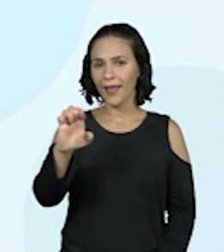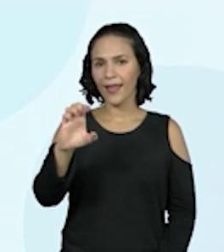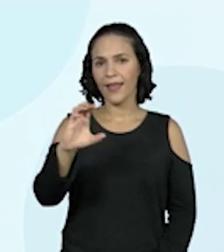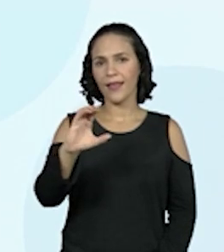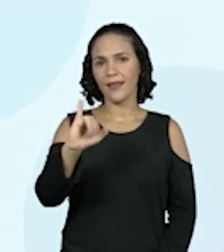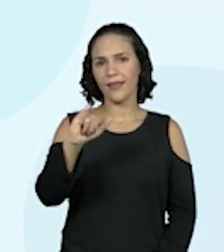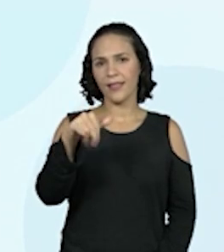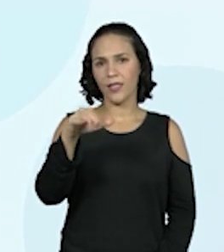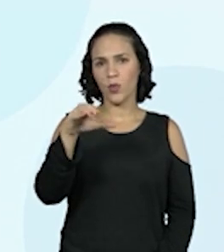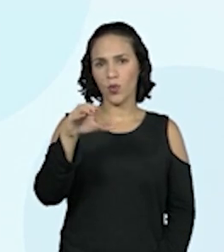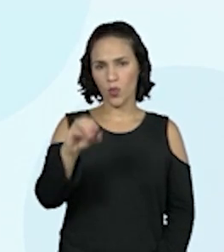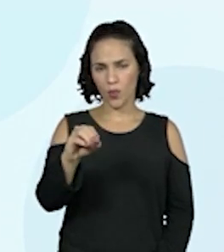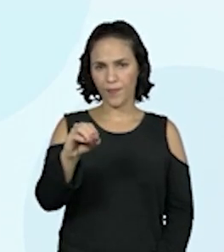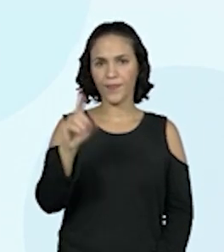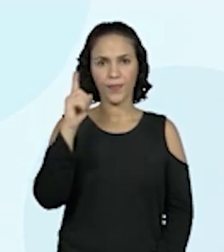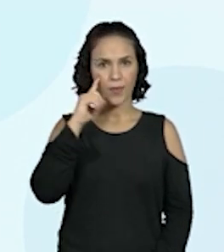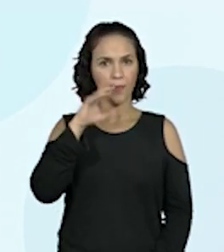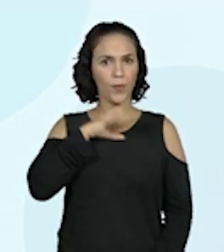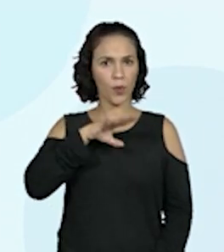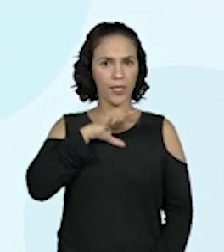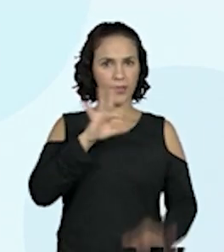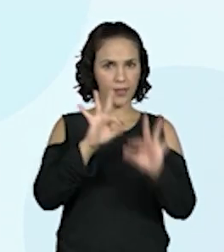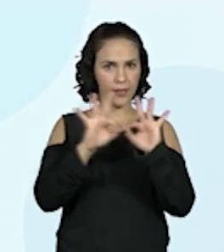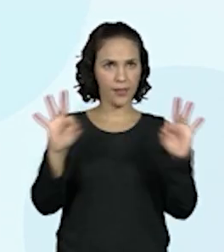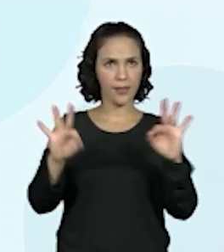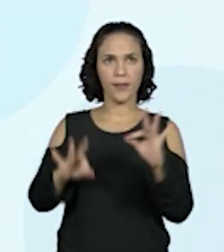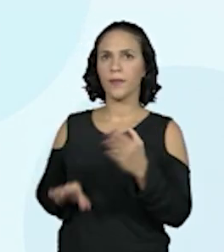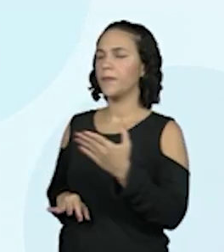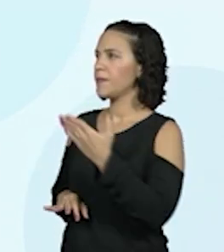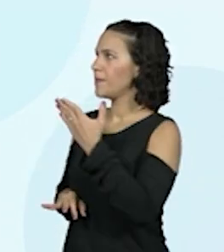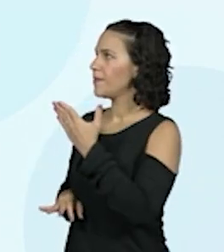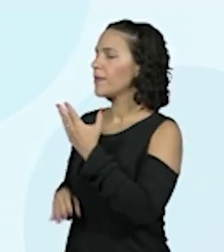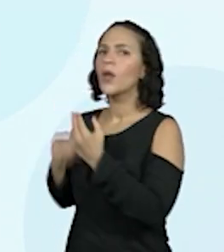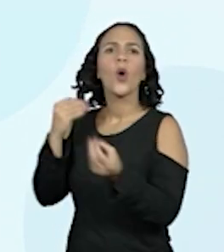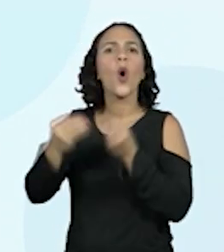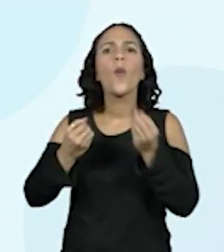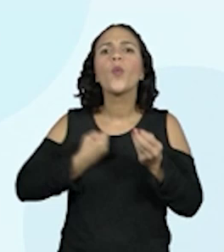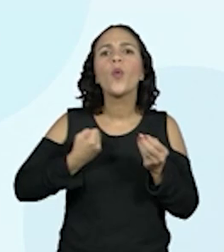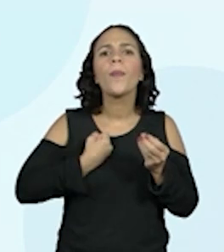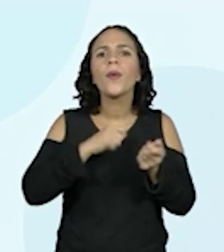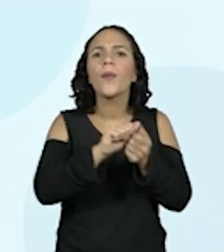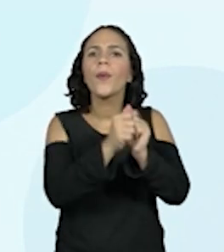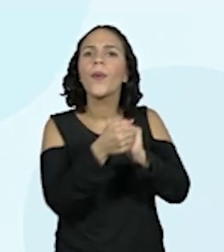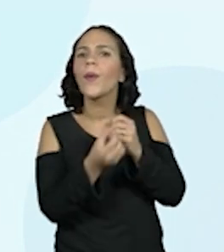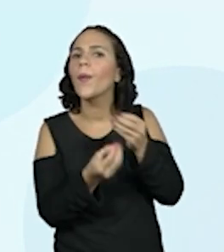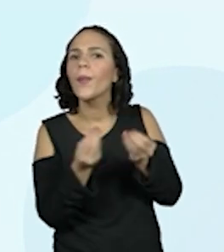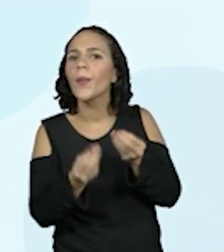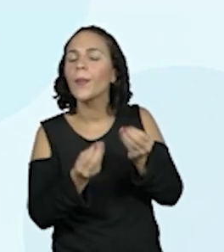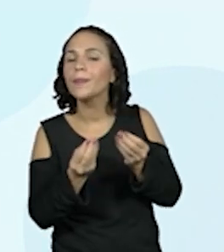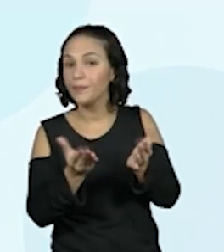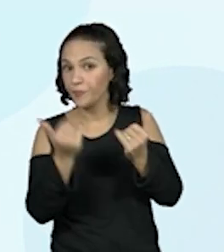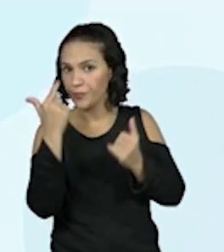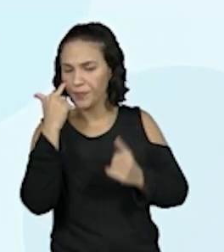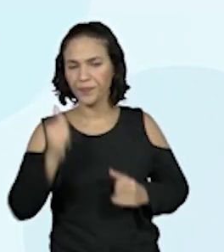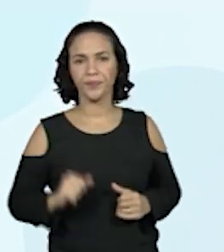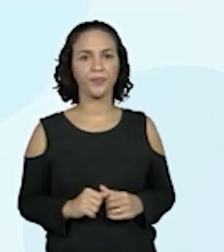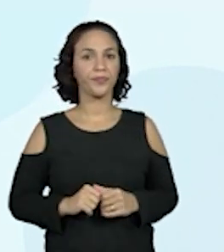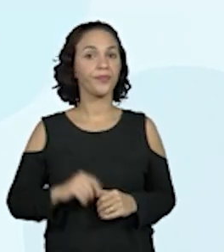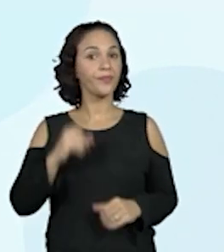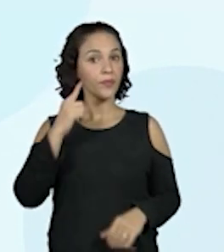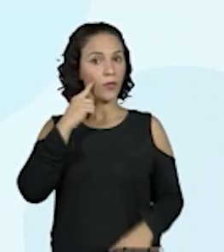pessoas. Bora lá, então, com as fichinhas. O 300,